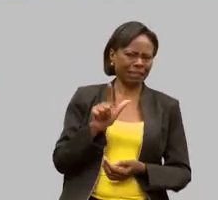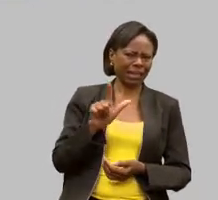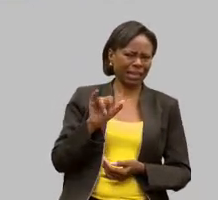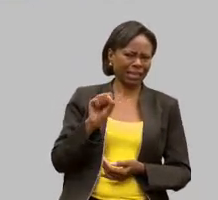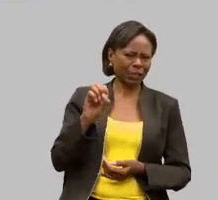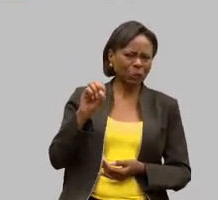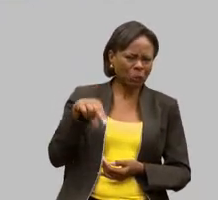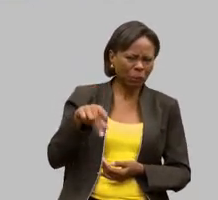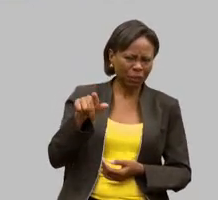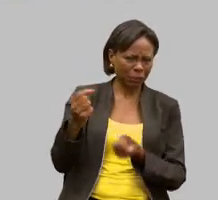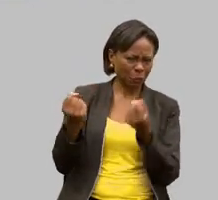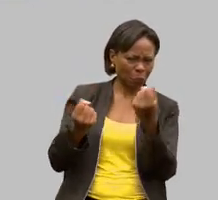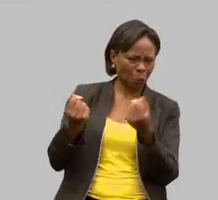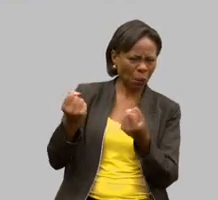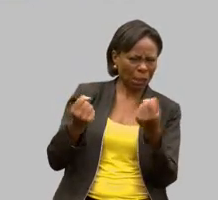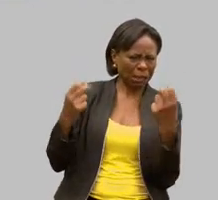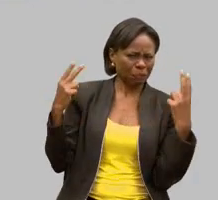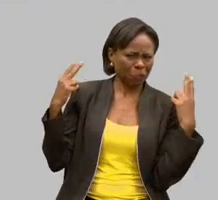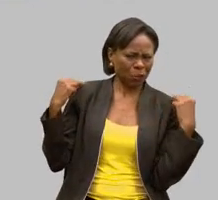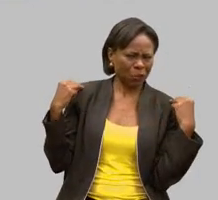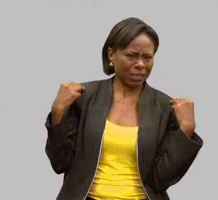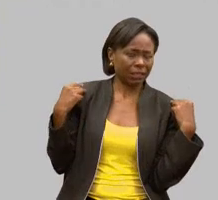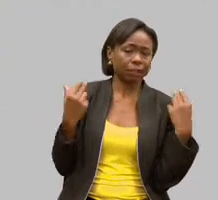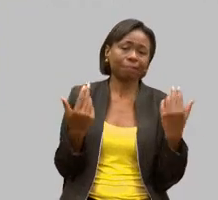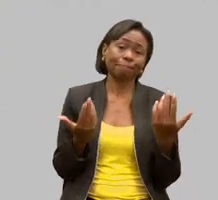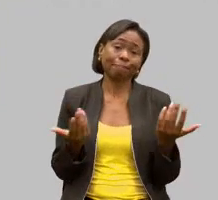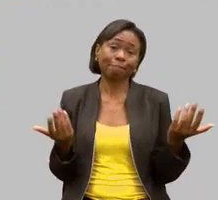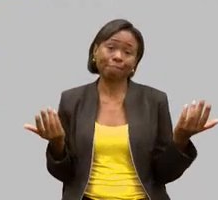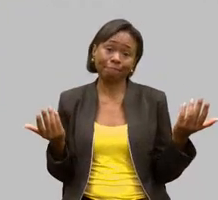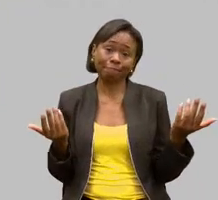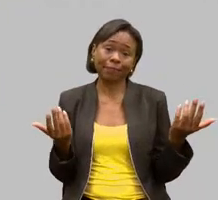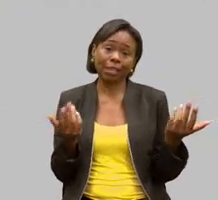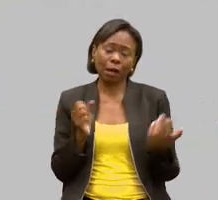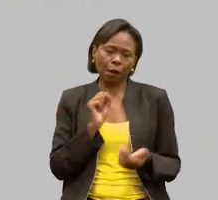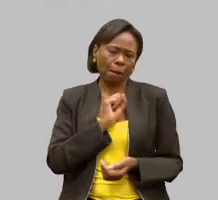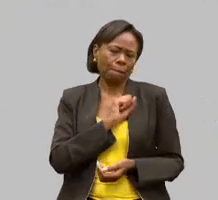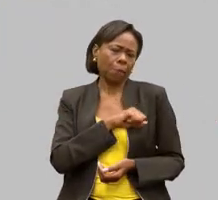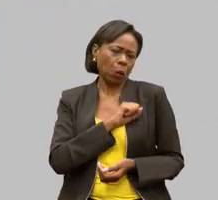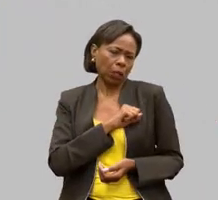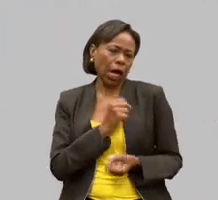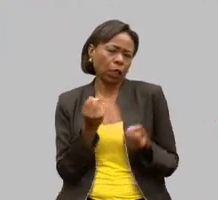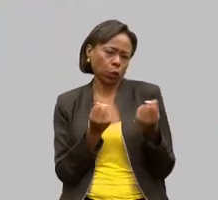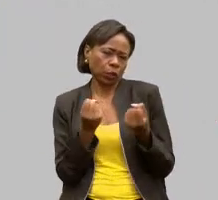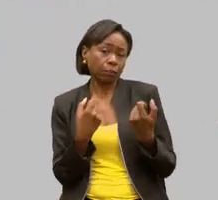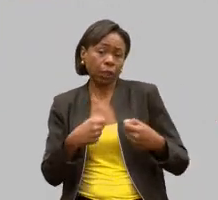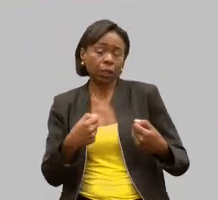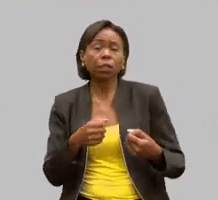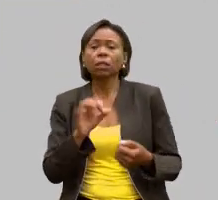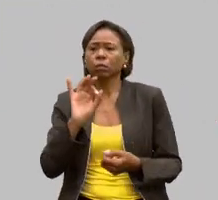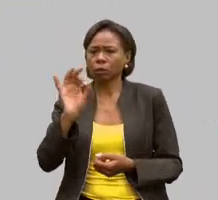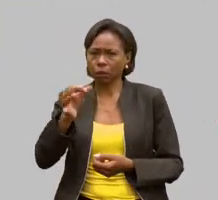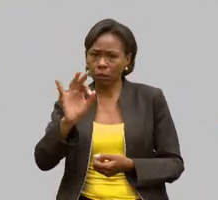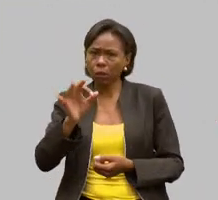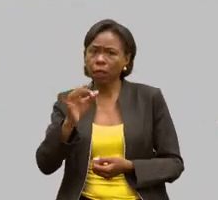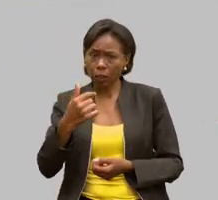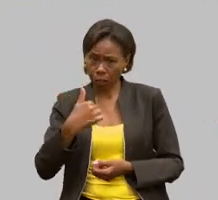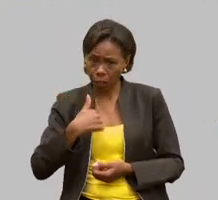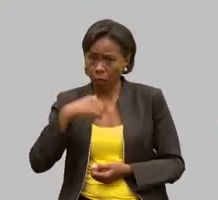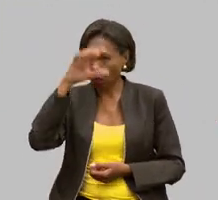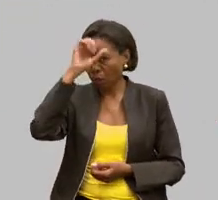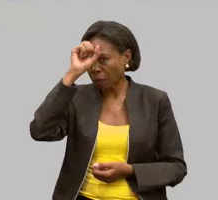é a maldade, a gente tem que ter a maldade no trânsito, primeiramente. É onde eu prendi a maldade do trânsito? Foi em uma